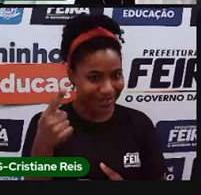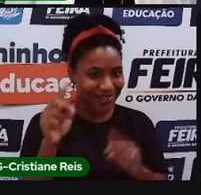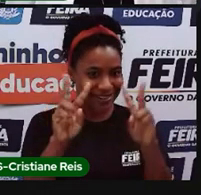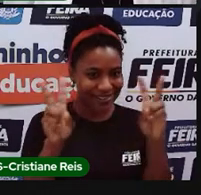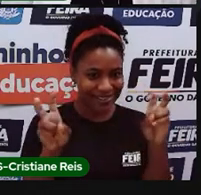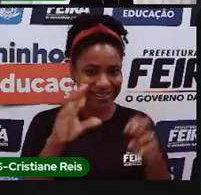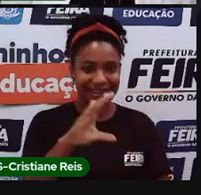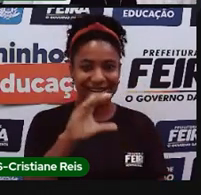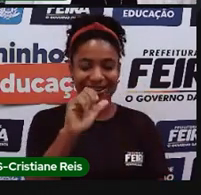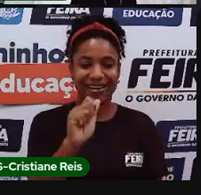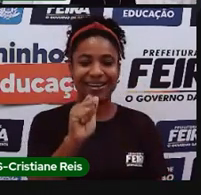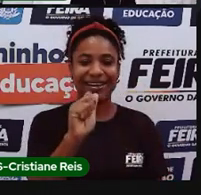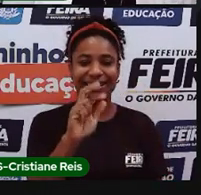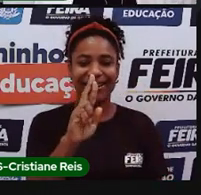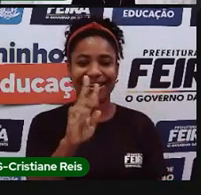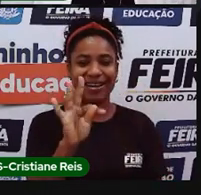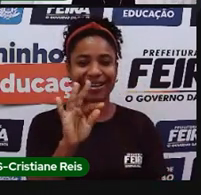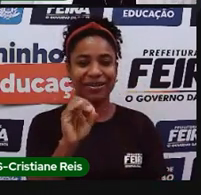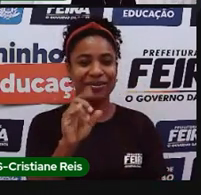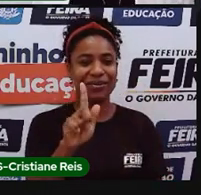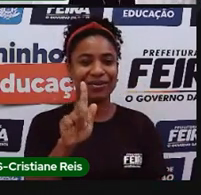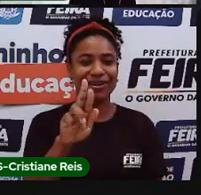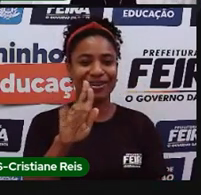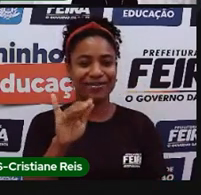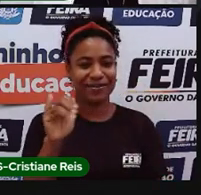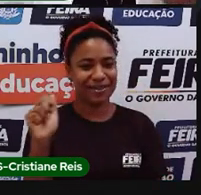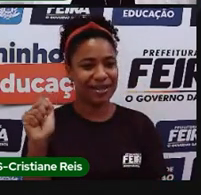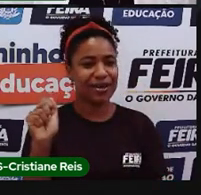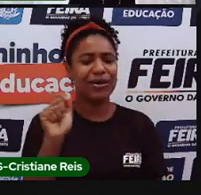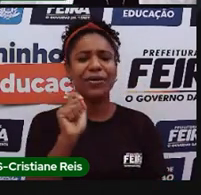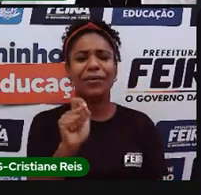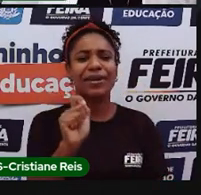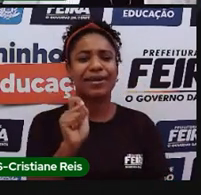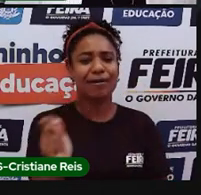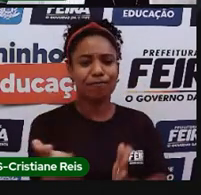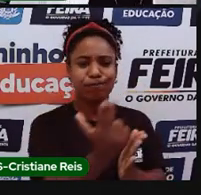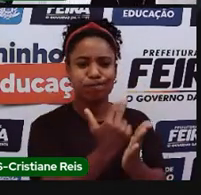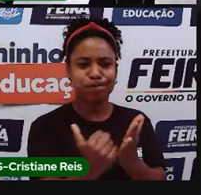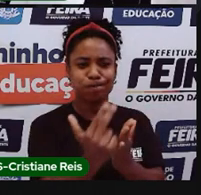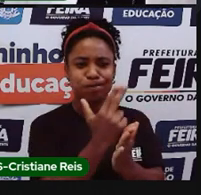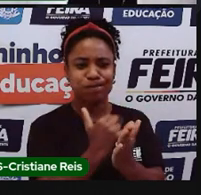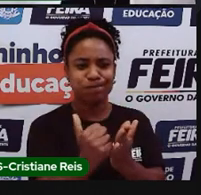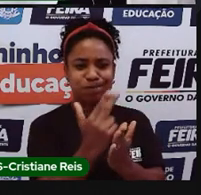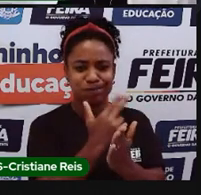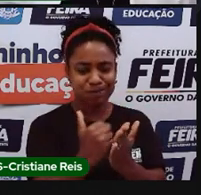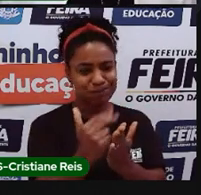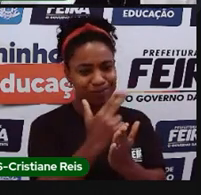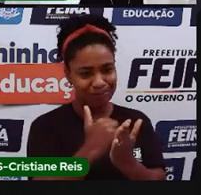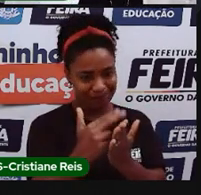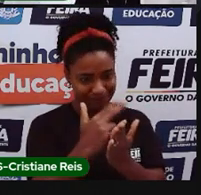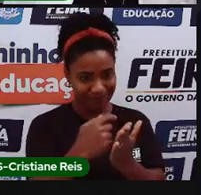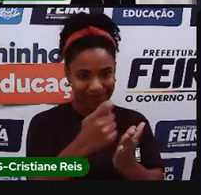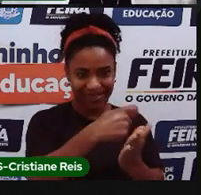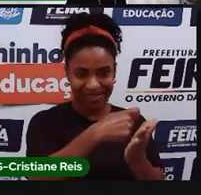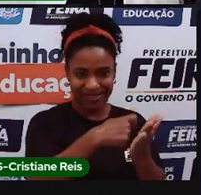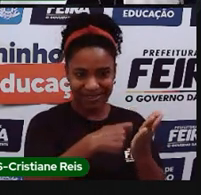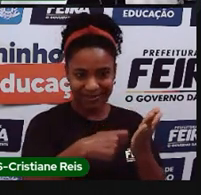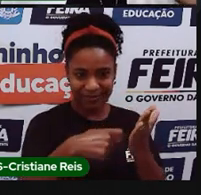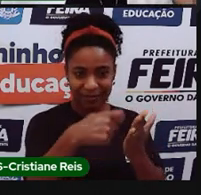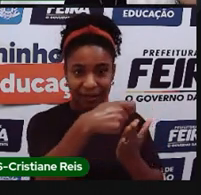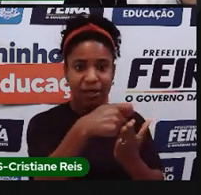tidos como carta? É a cartografia. E o que é essa ciência, né, da cartografia? Ela é um conjunto de conhecimentos